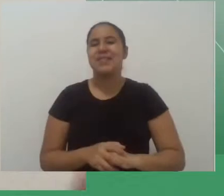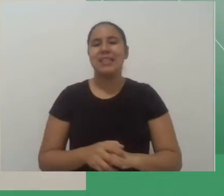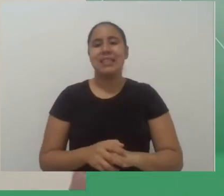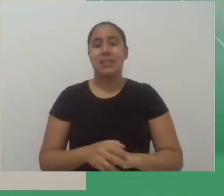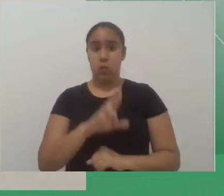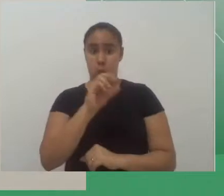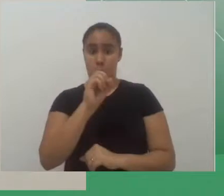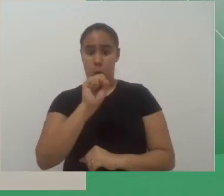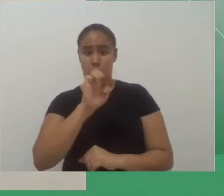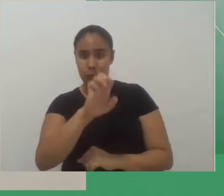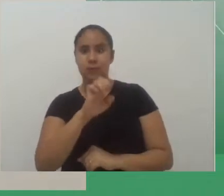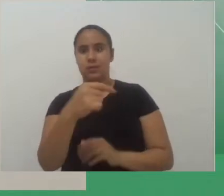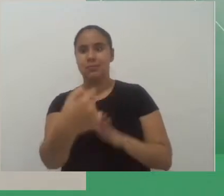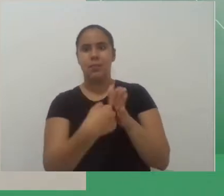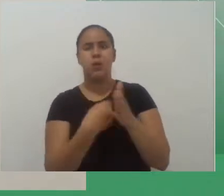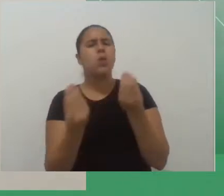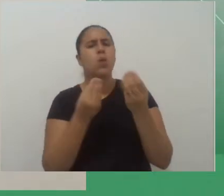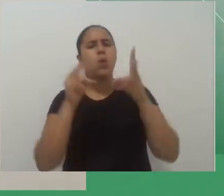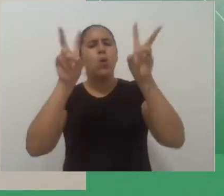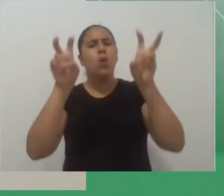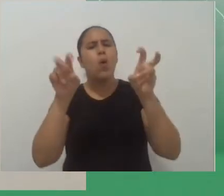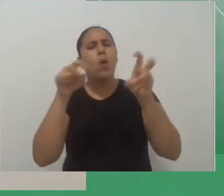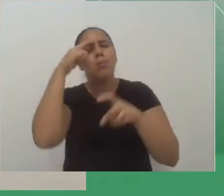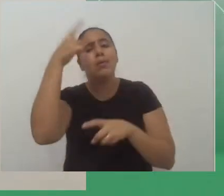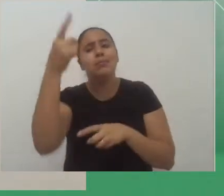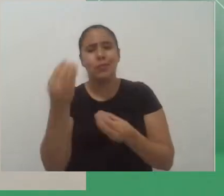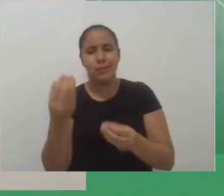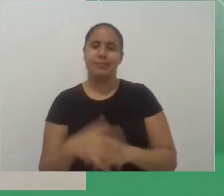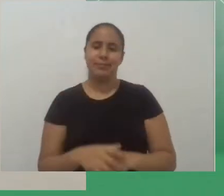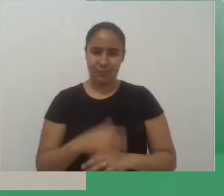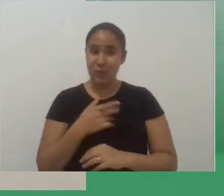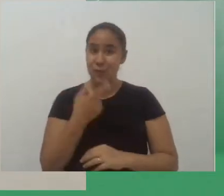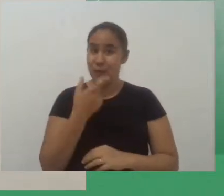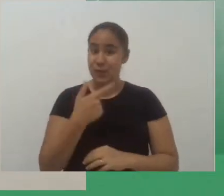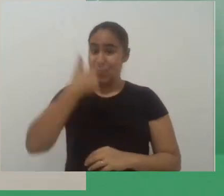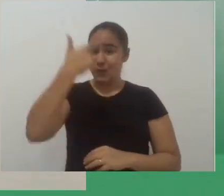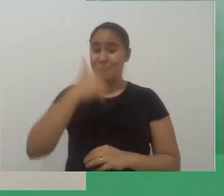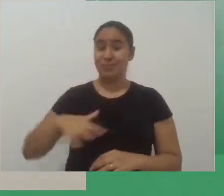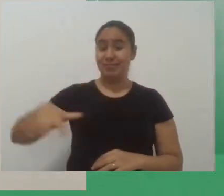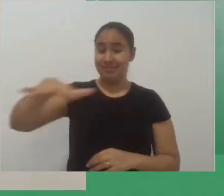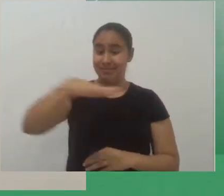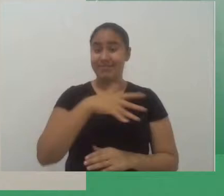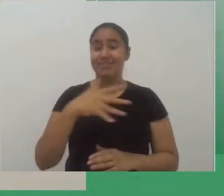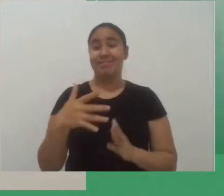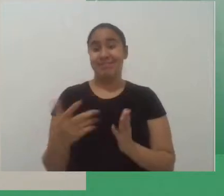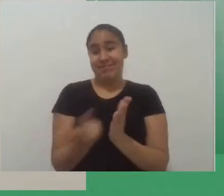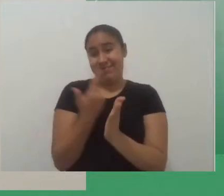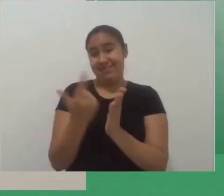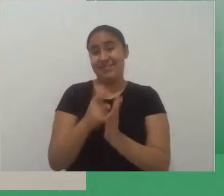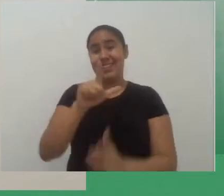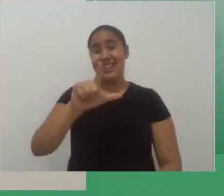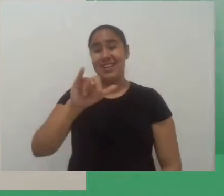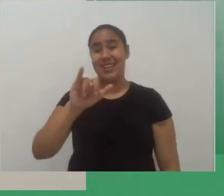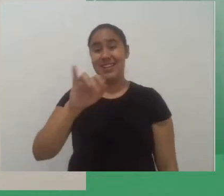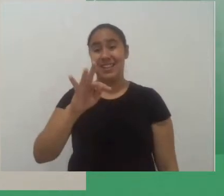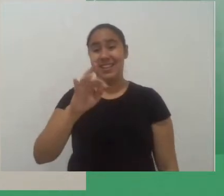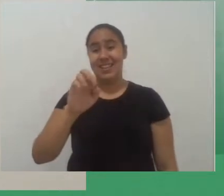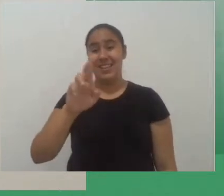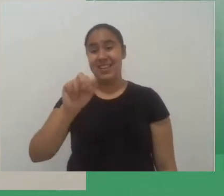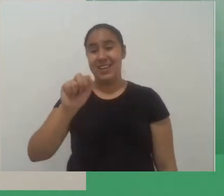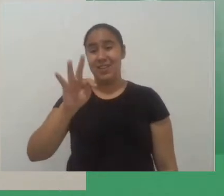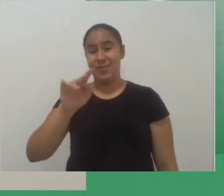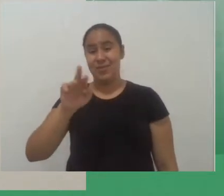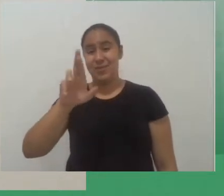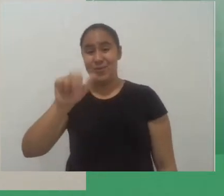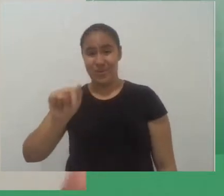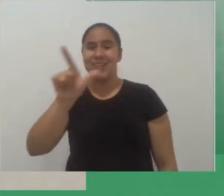como que surgiu o tema eu sou da área de literatura atualmente sou mestranda em literatura pela Universidade Estadual do Mato Grosso do Sul